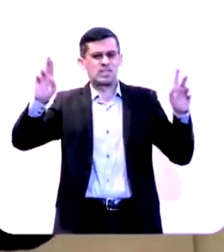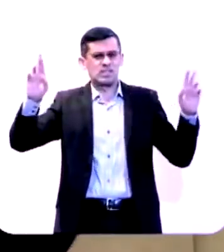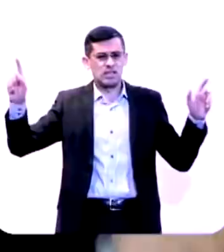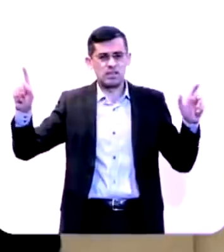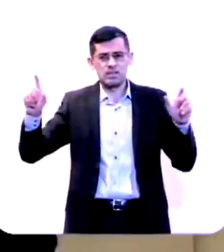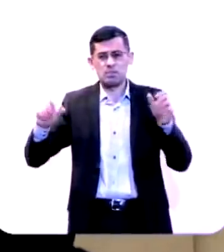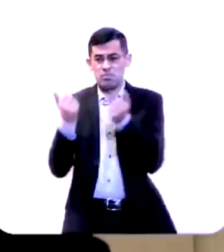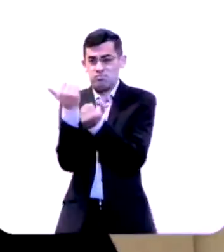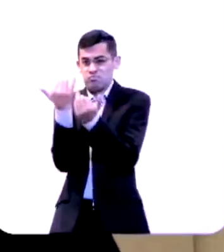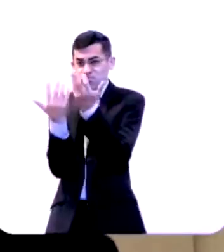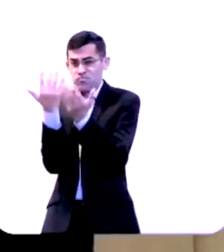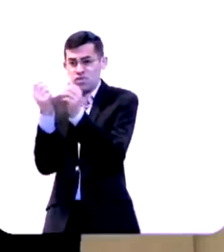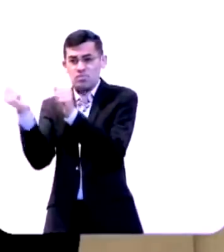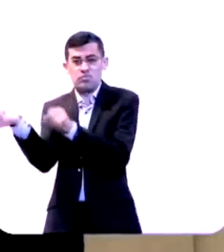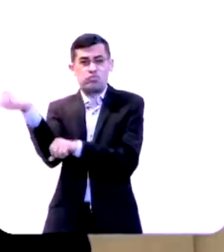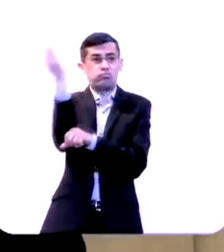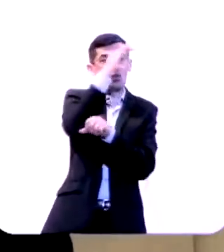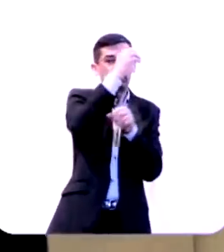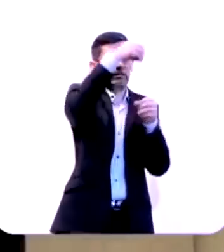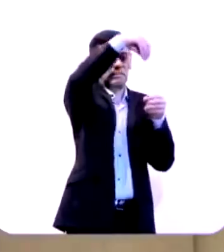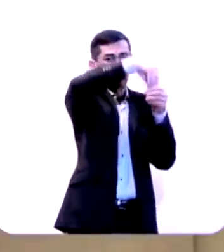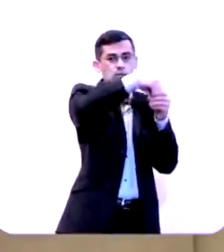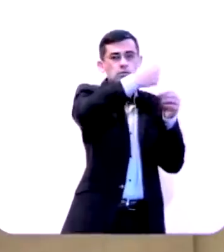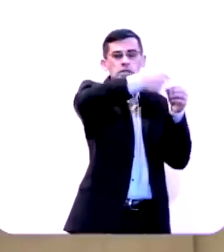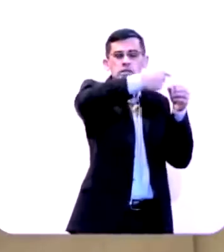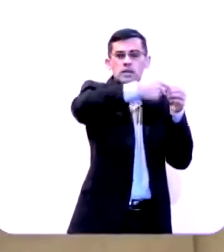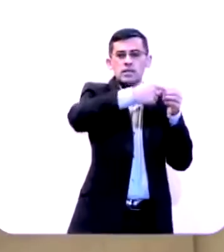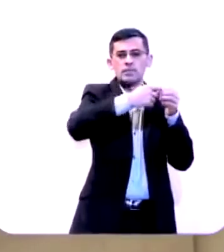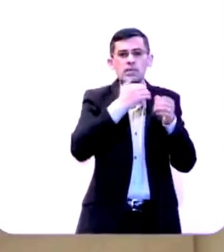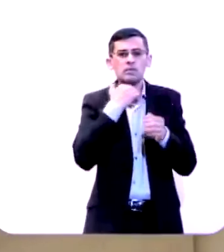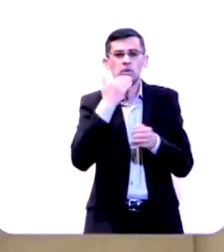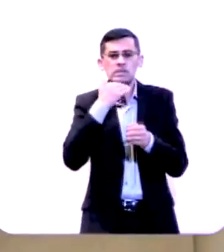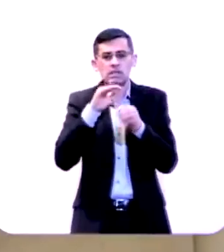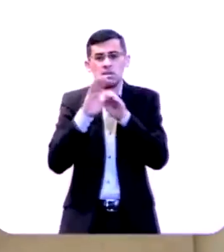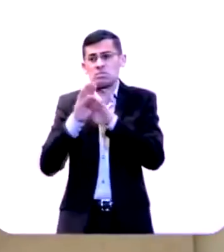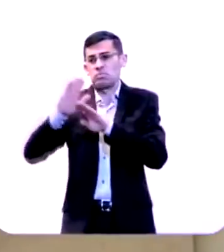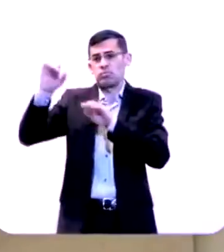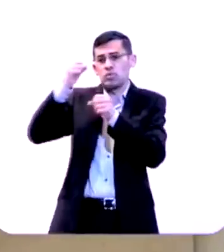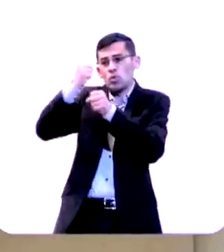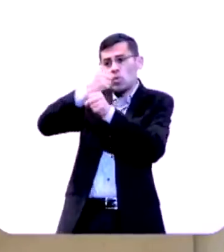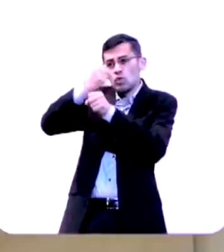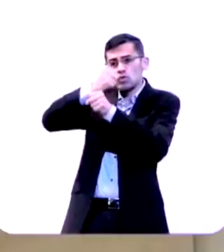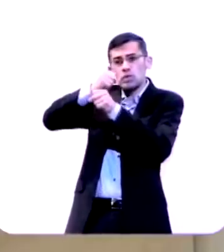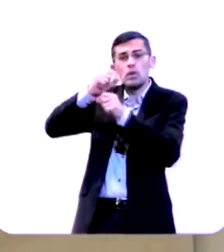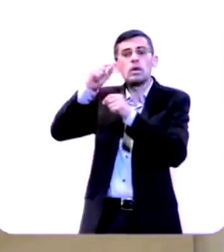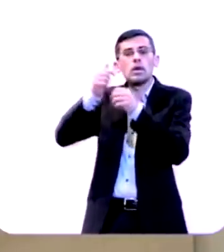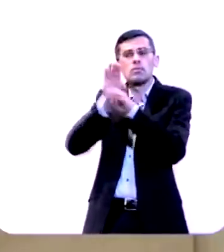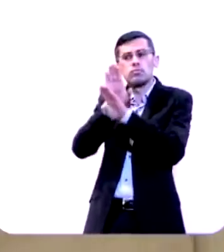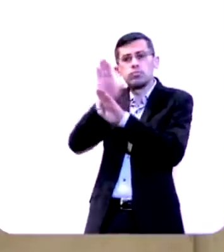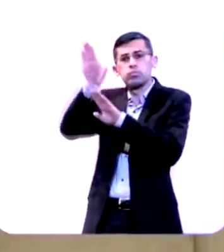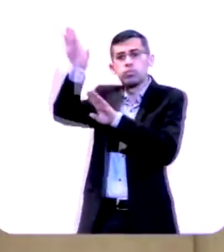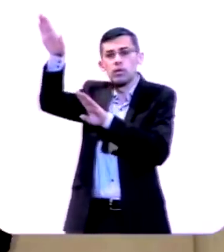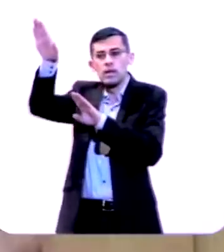bolas de fogo para dentro da cidade nem as rampas que eram construídas e que faziam com que os